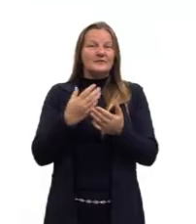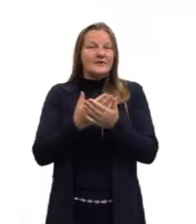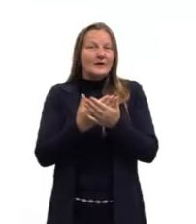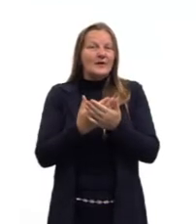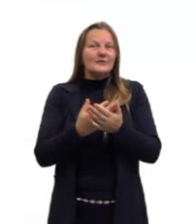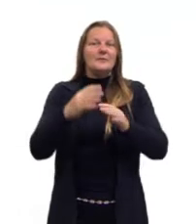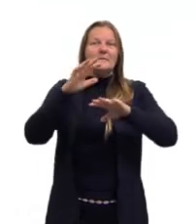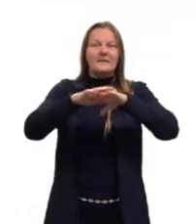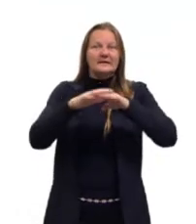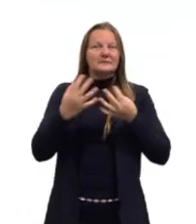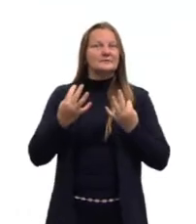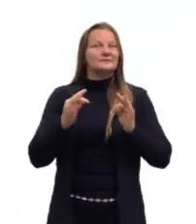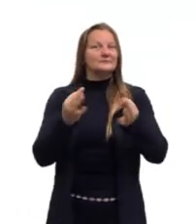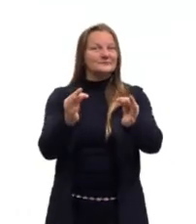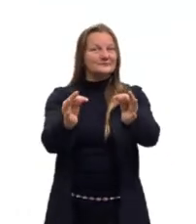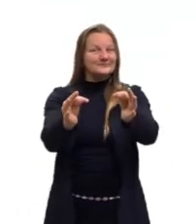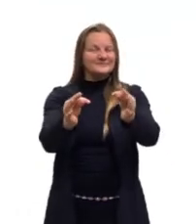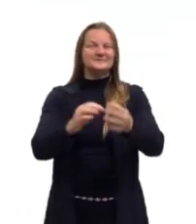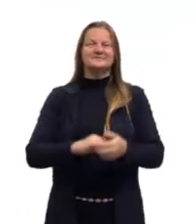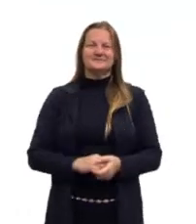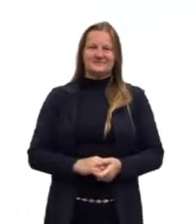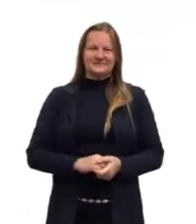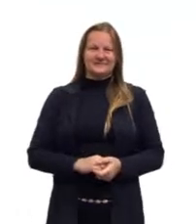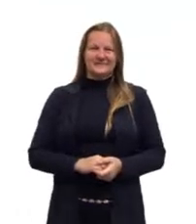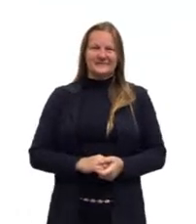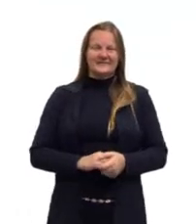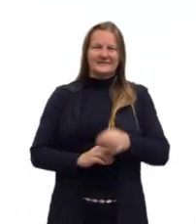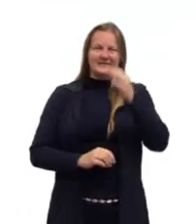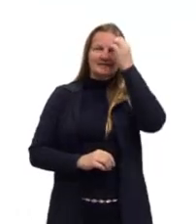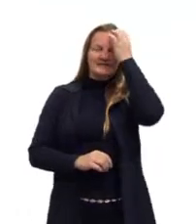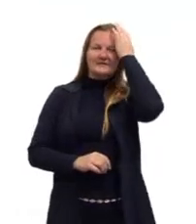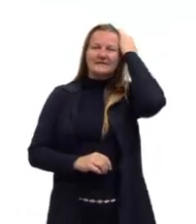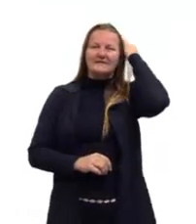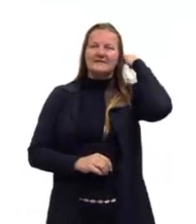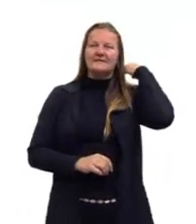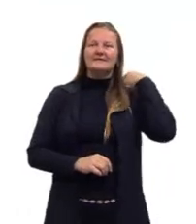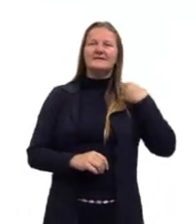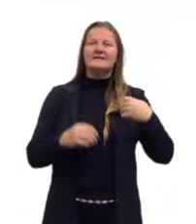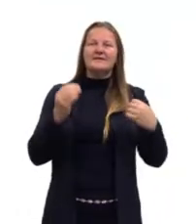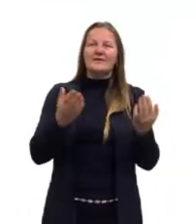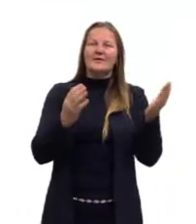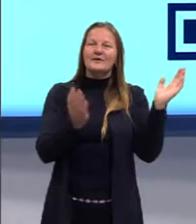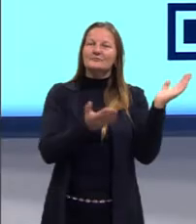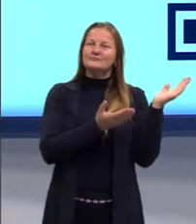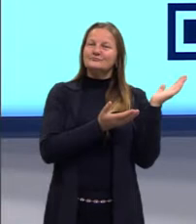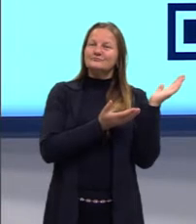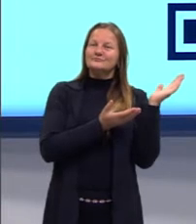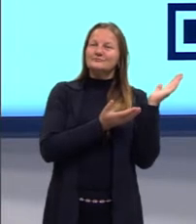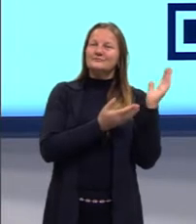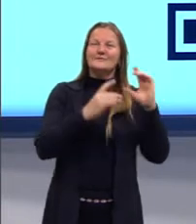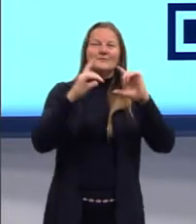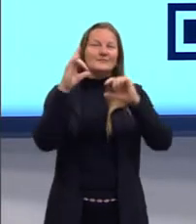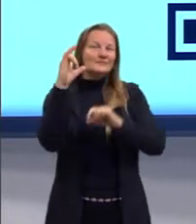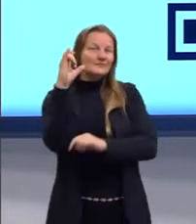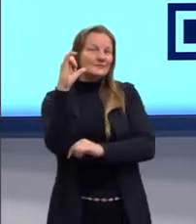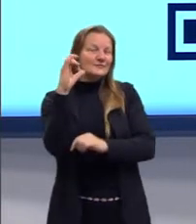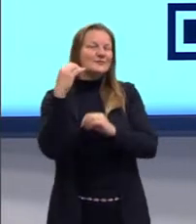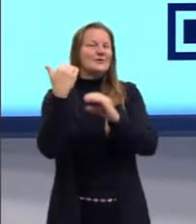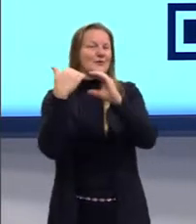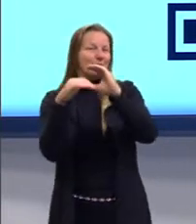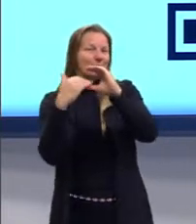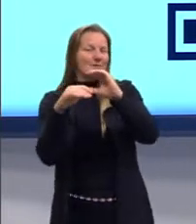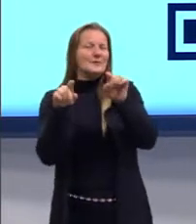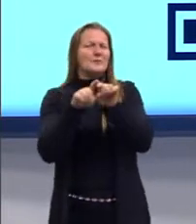aulas de matemática e suas tecnologias. Aí então vocês têm o Instagram e o e-mail, se quiserem mandar alguma